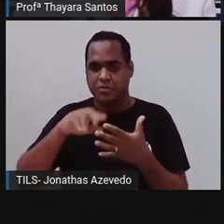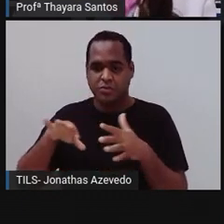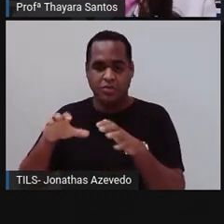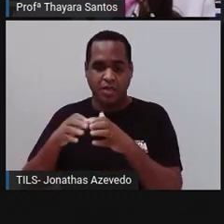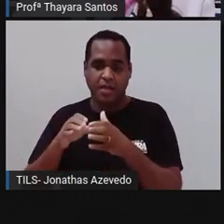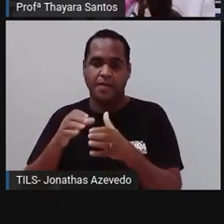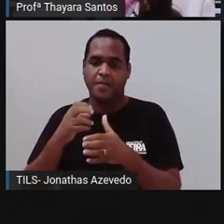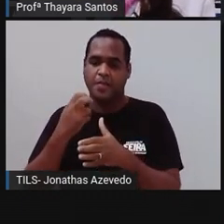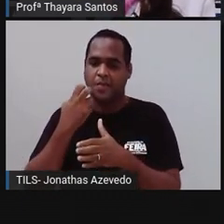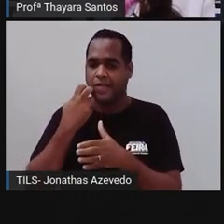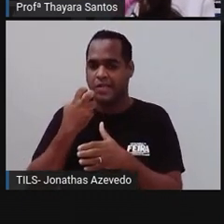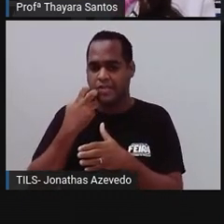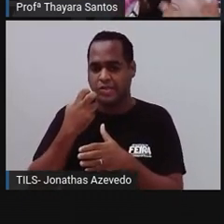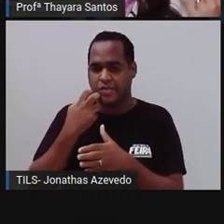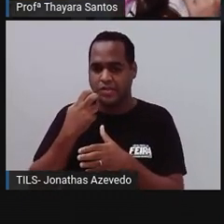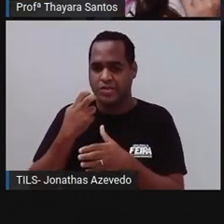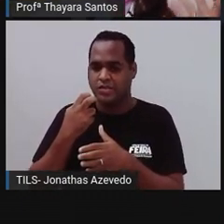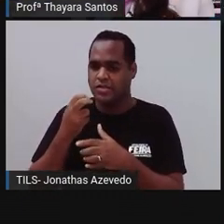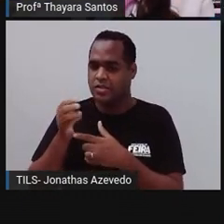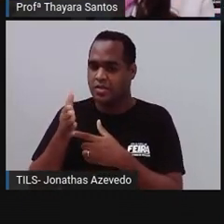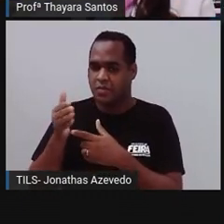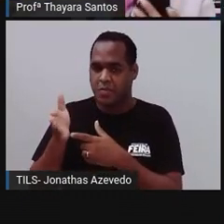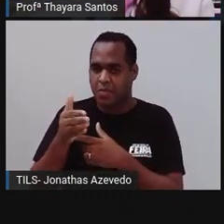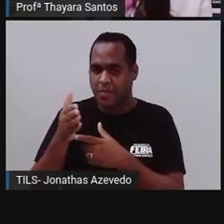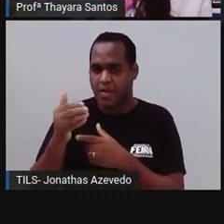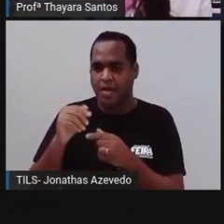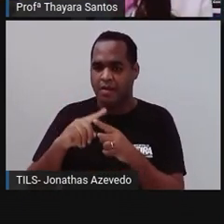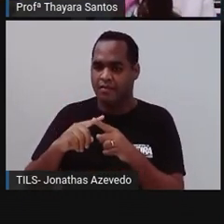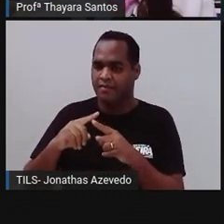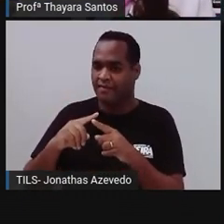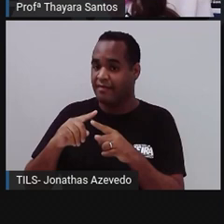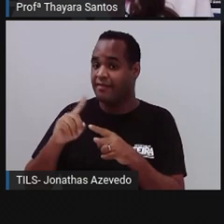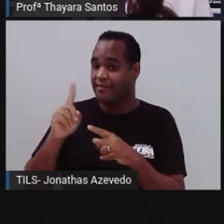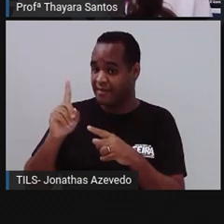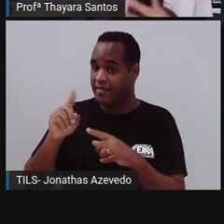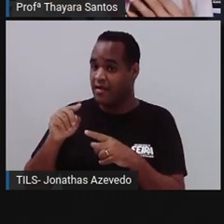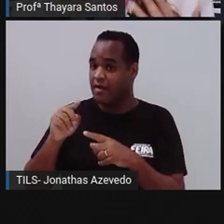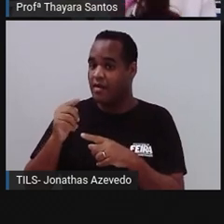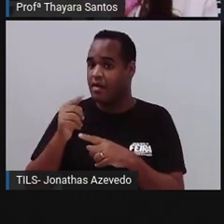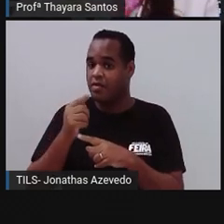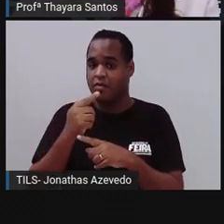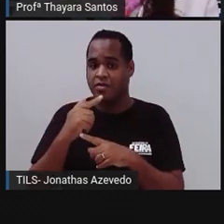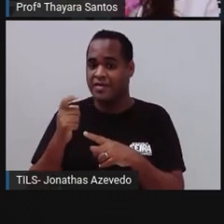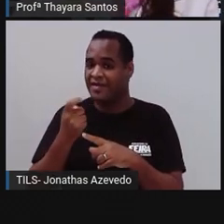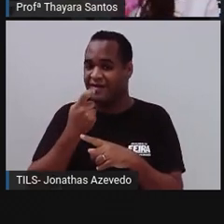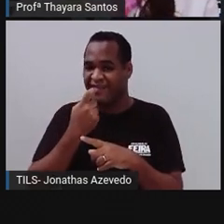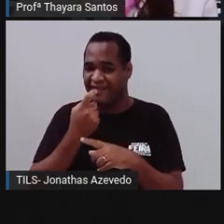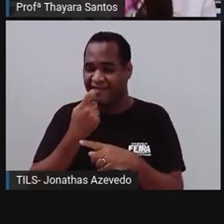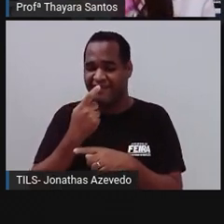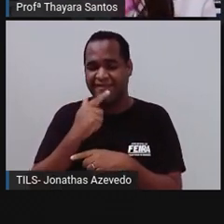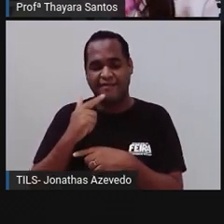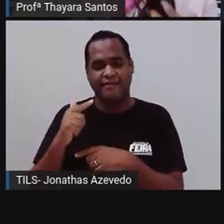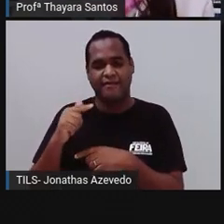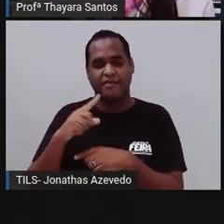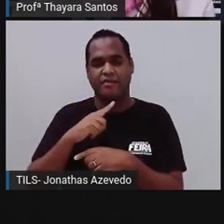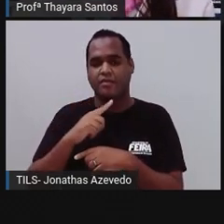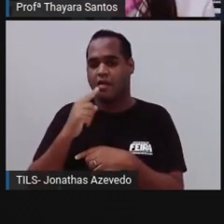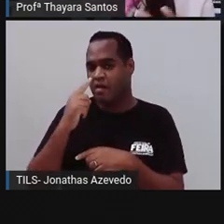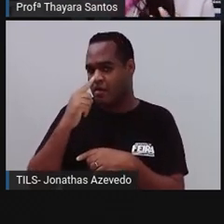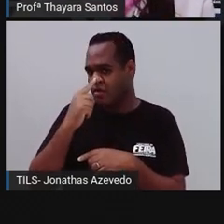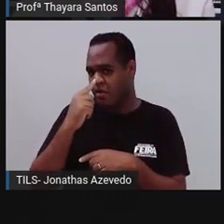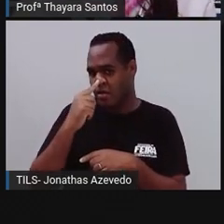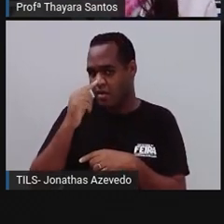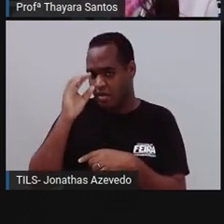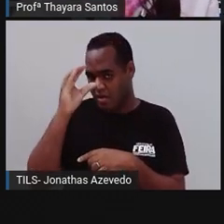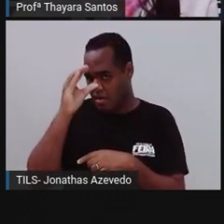peixes cartilaginosos, que é o caso do tubarão, da raia, eles não têm ossos ali. Eles têm cartilagem